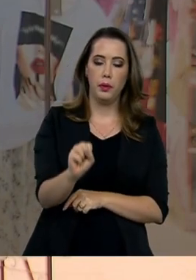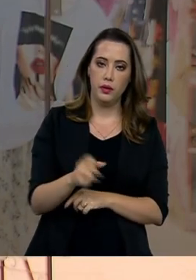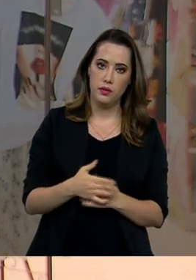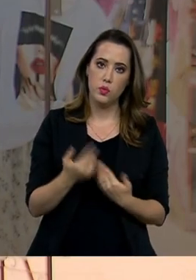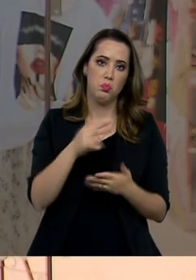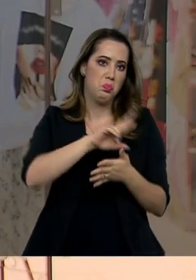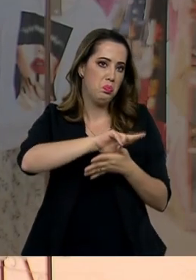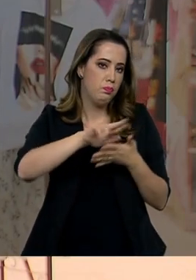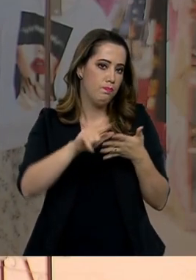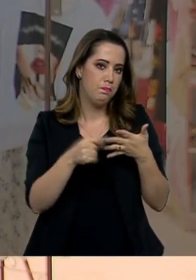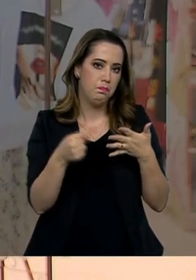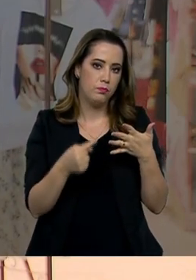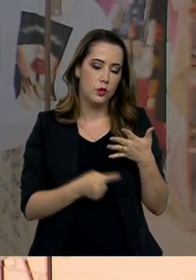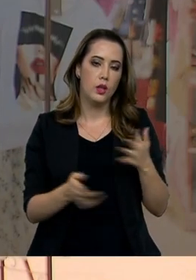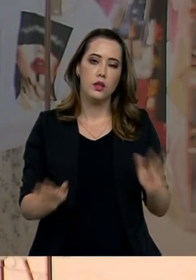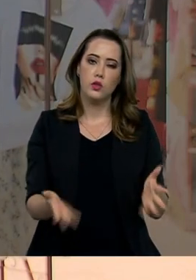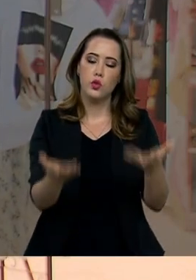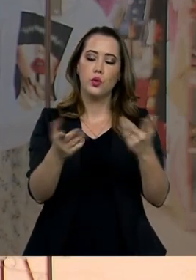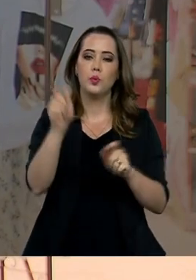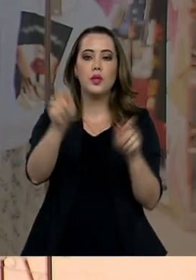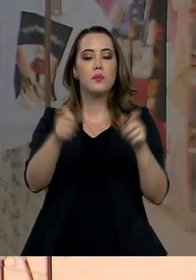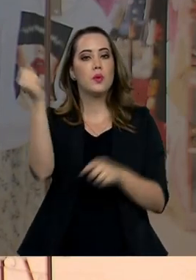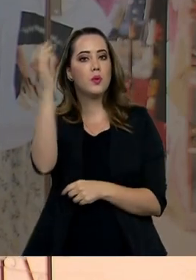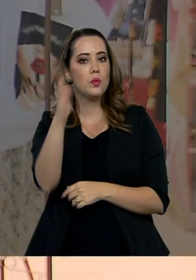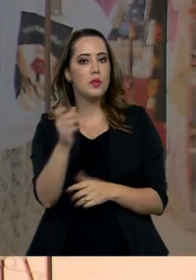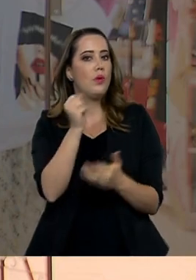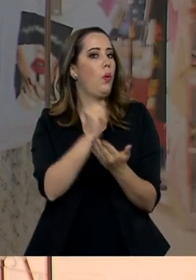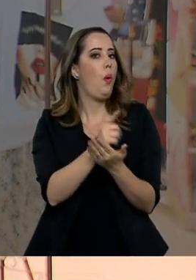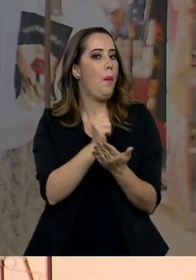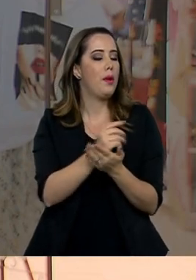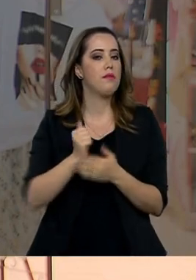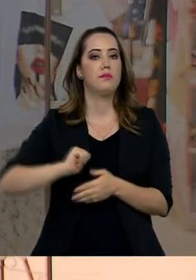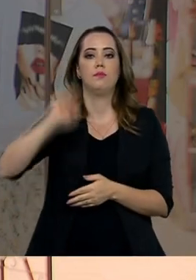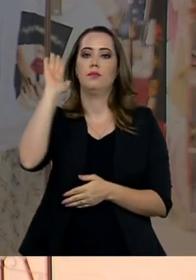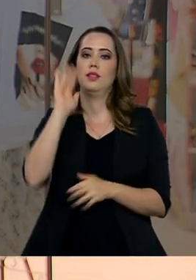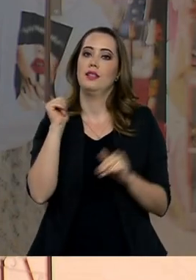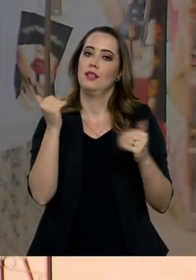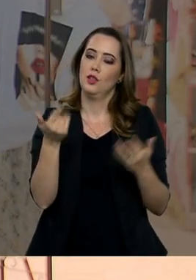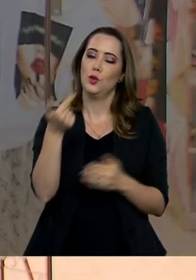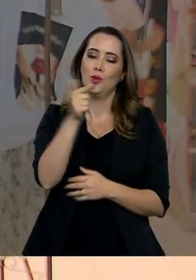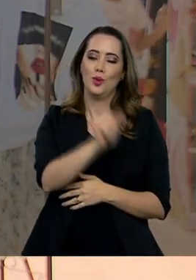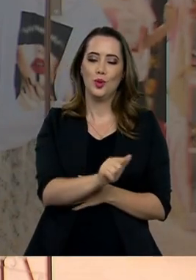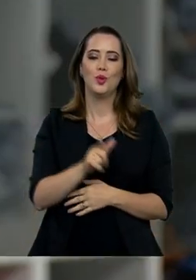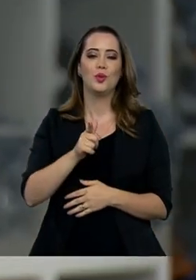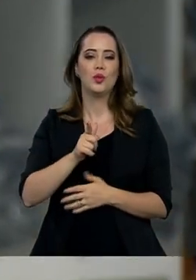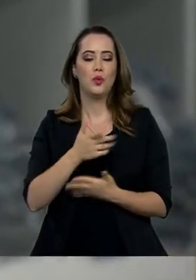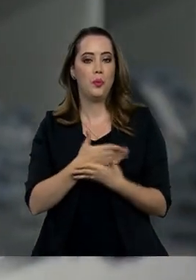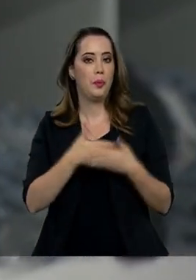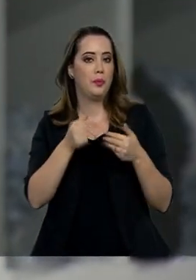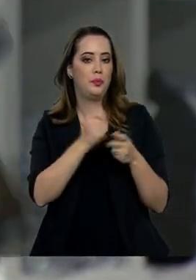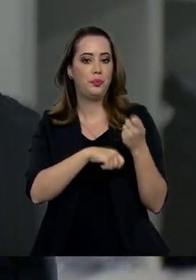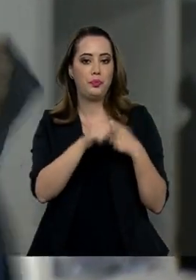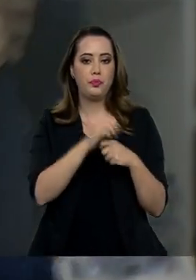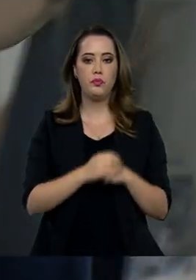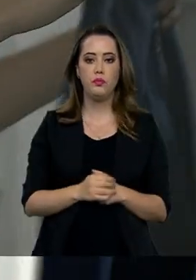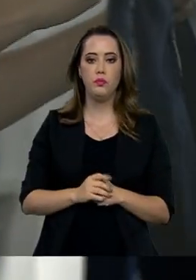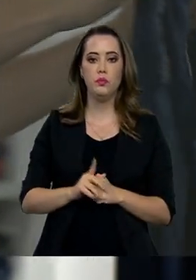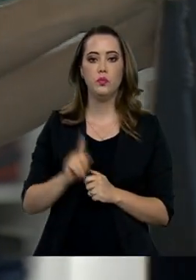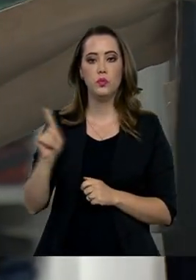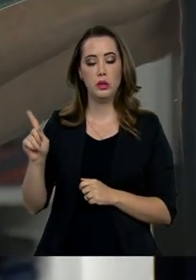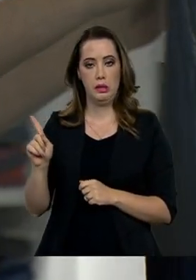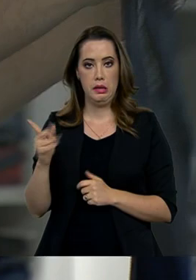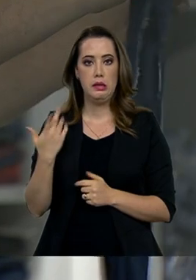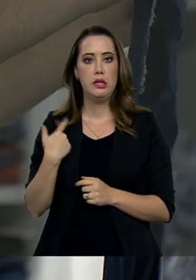Fatores que devem estimular o brasileiro a comprar mais e, com isso, reaquecer a economia. Este comerciante de São